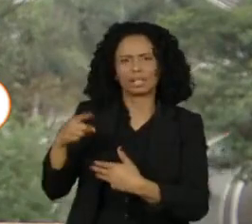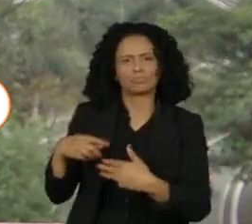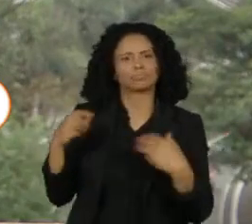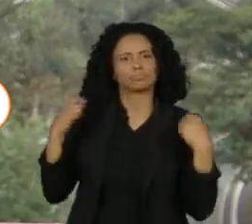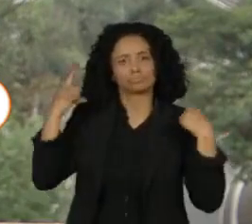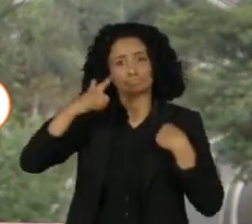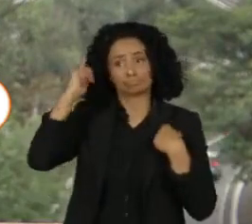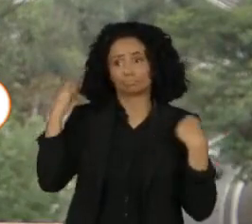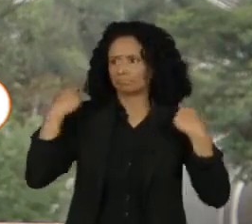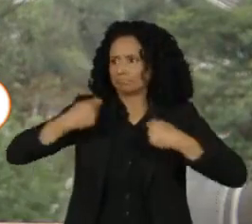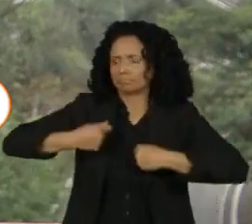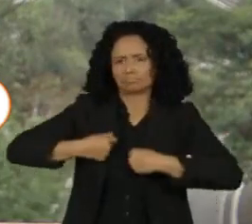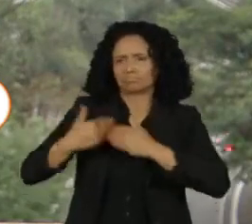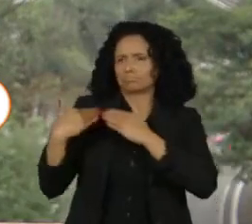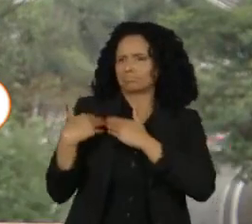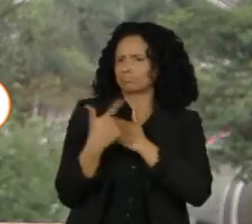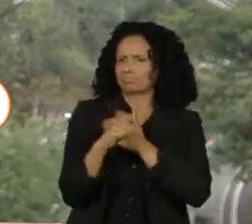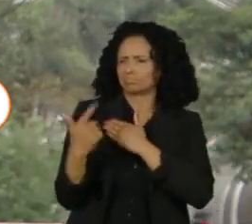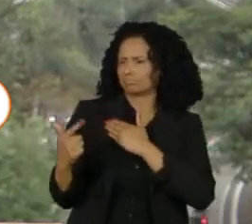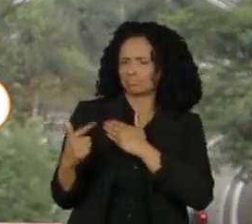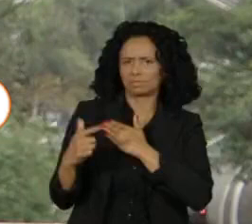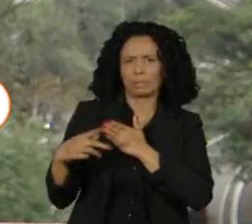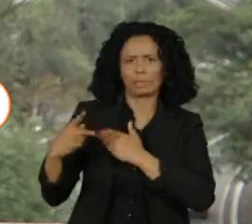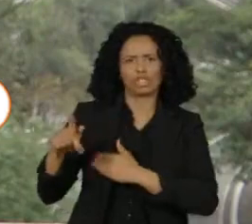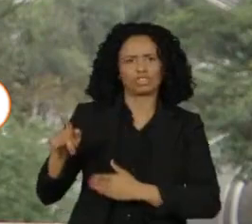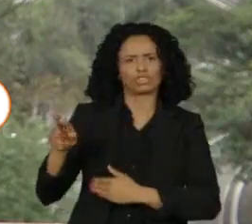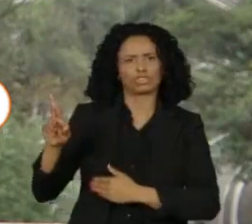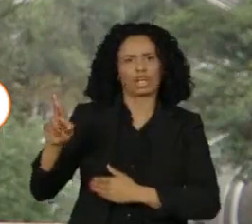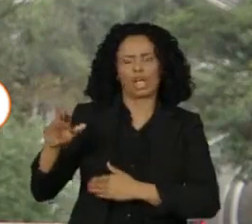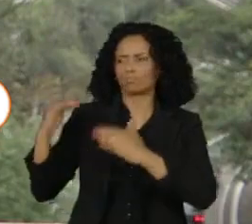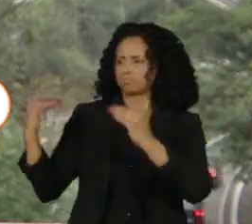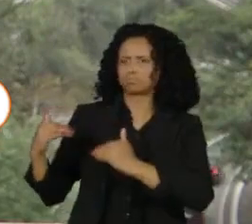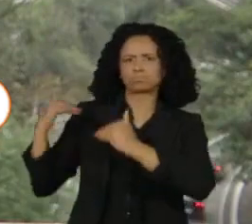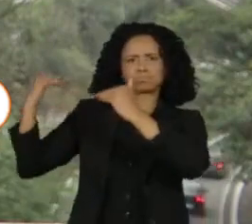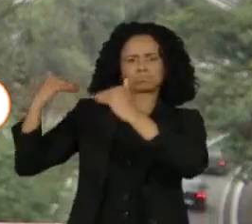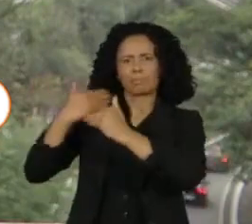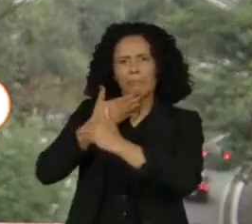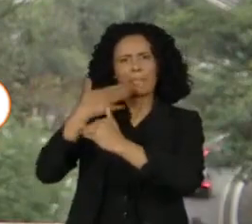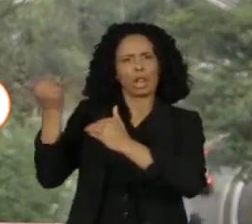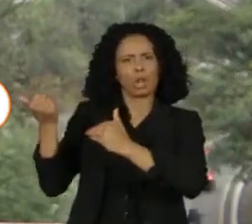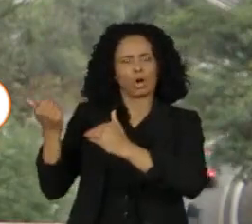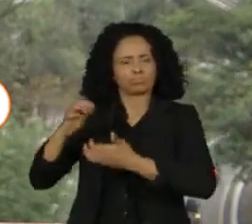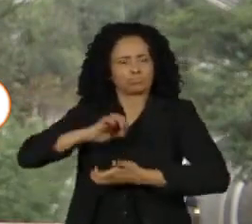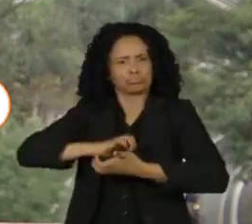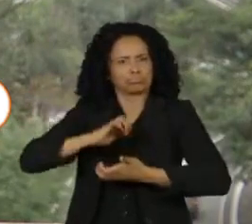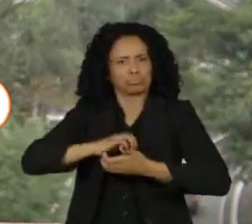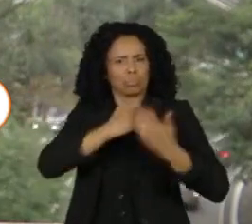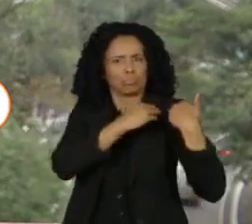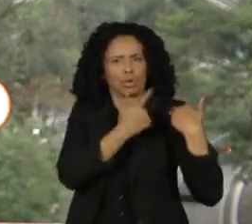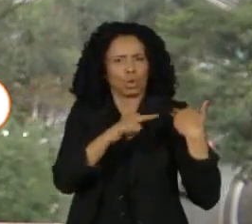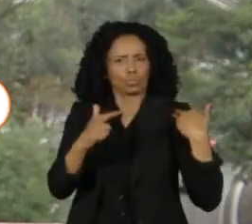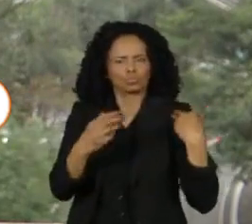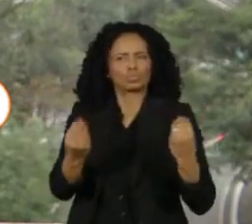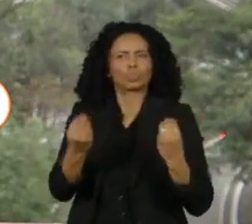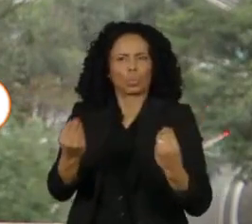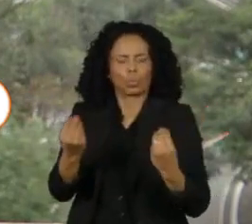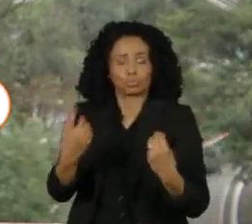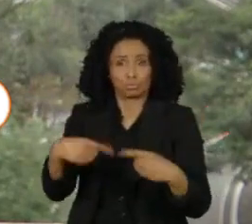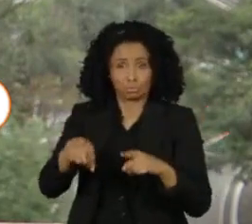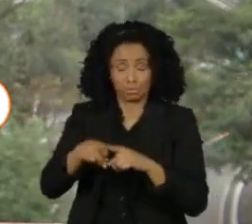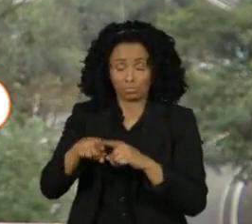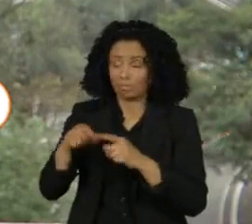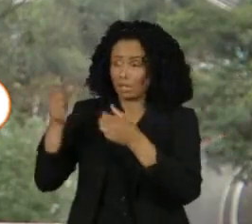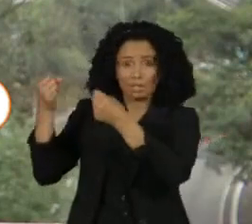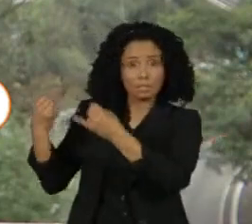envolvida, o que não justifica a presença do Supremo Tribunal Federal na atuação nesse caso. Ela também